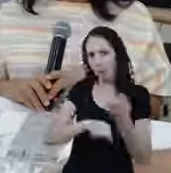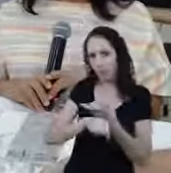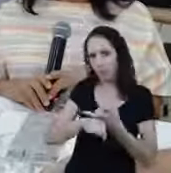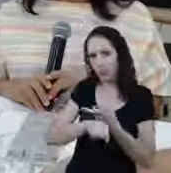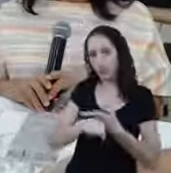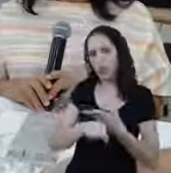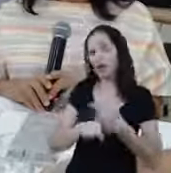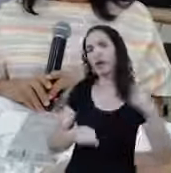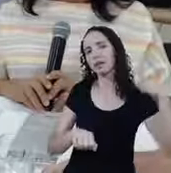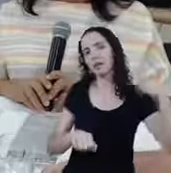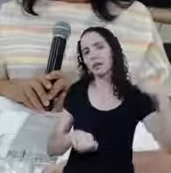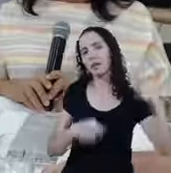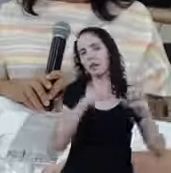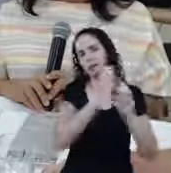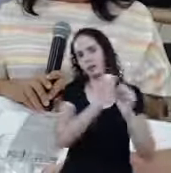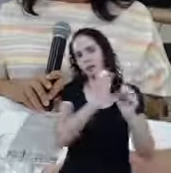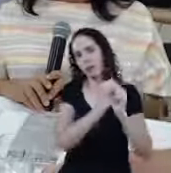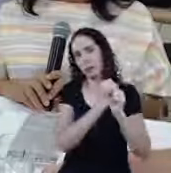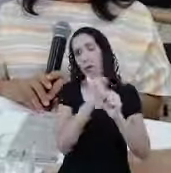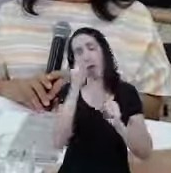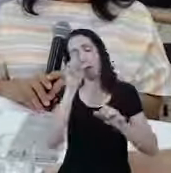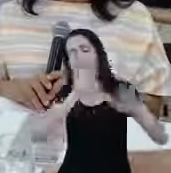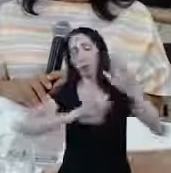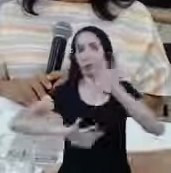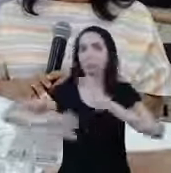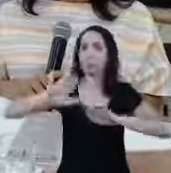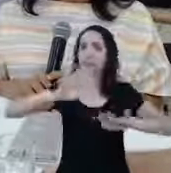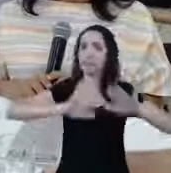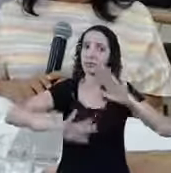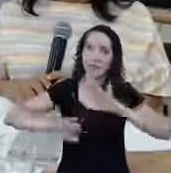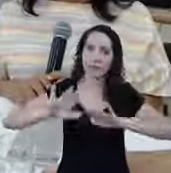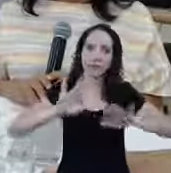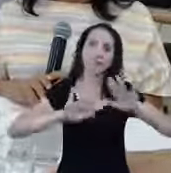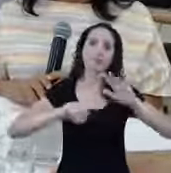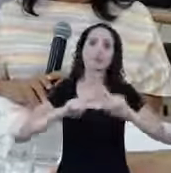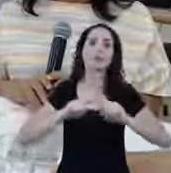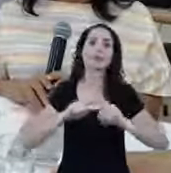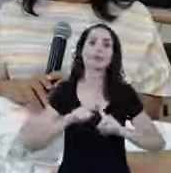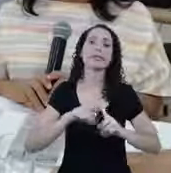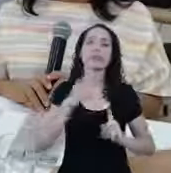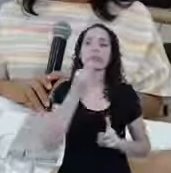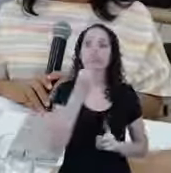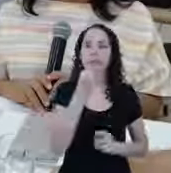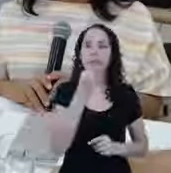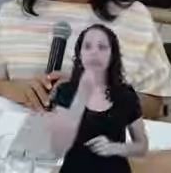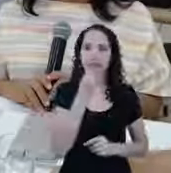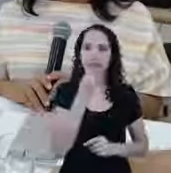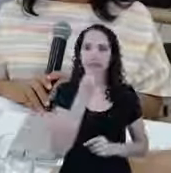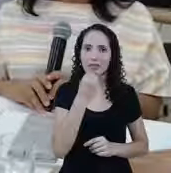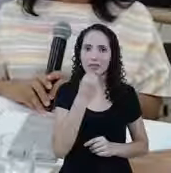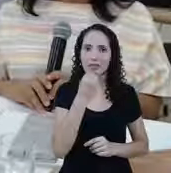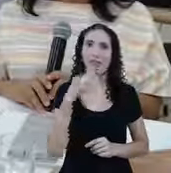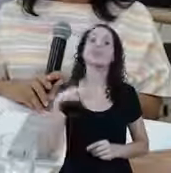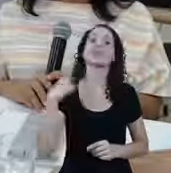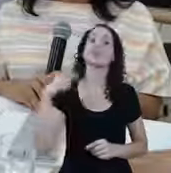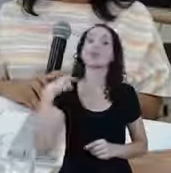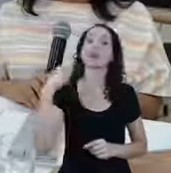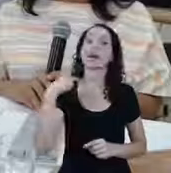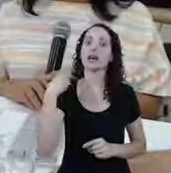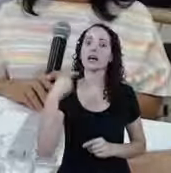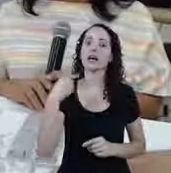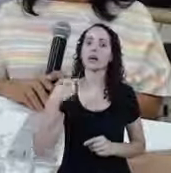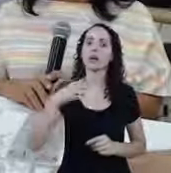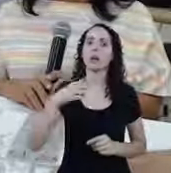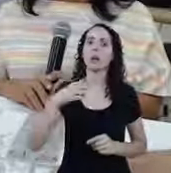pessoas têm que ter muito cuidado nesse momento Porque essa é a oportunidade que eles têm, não digo os advogados, mas